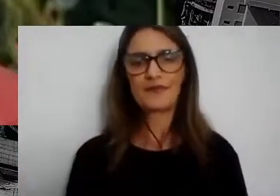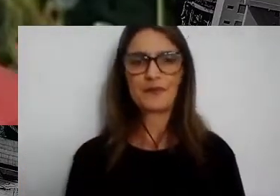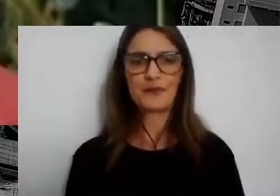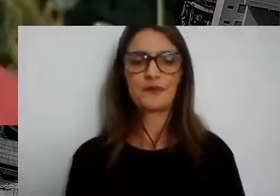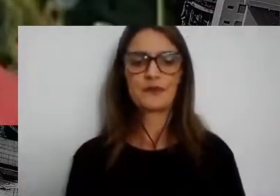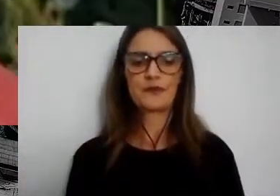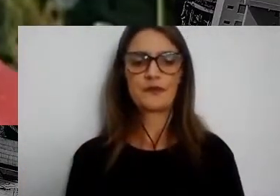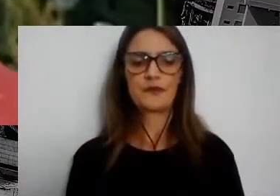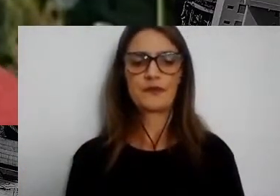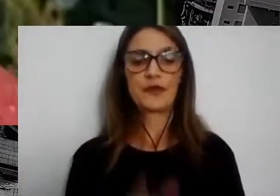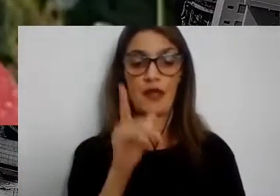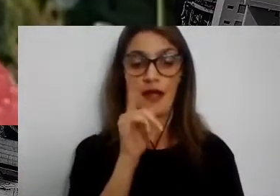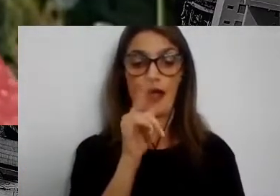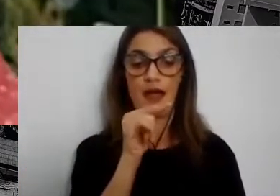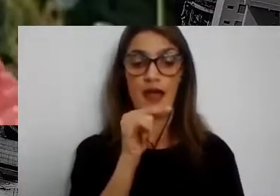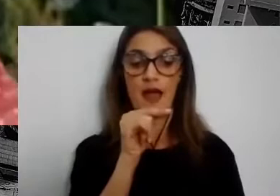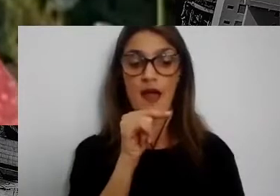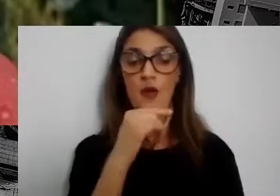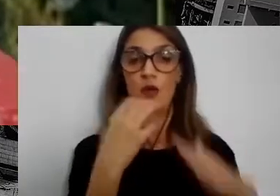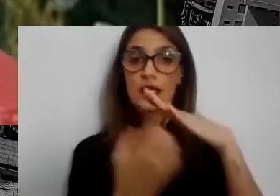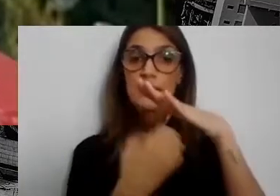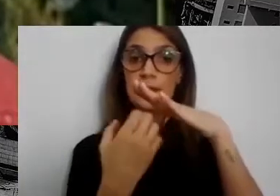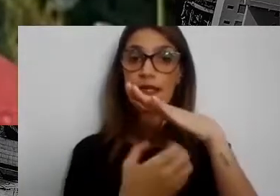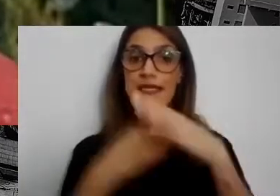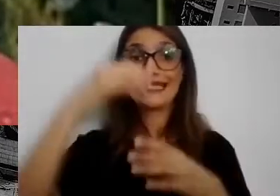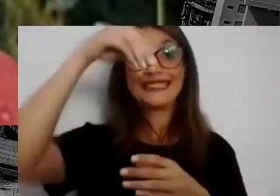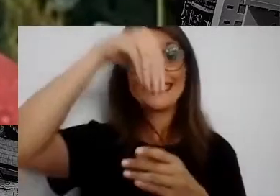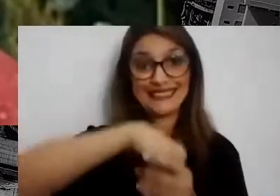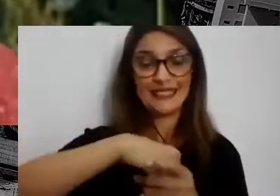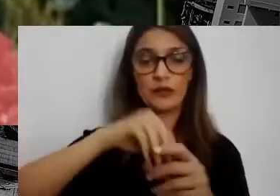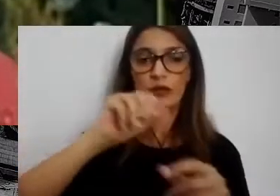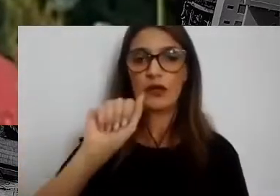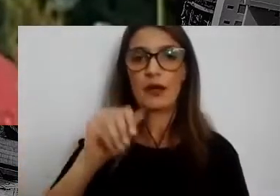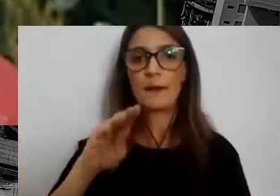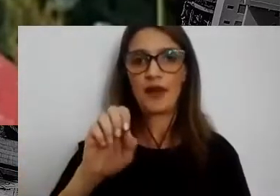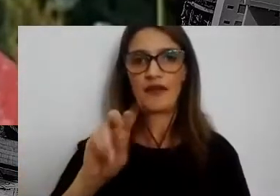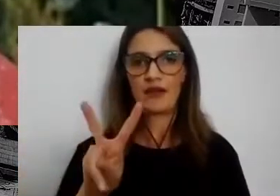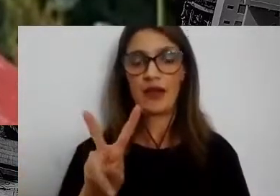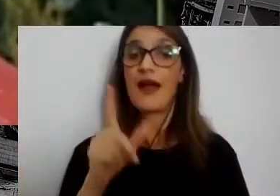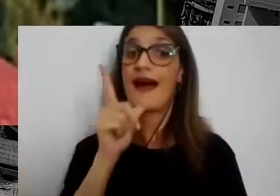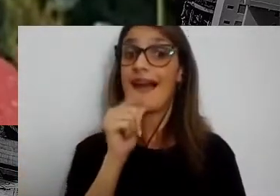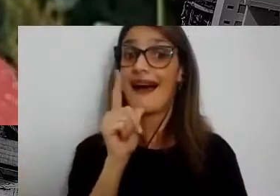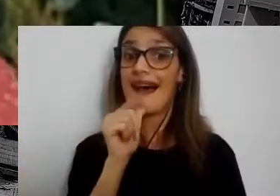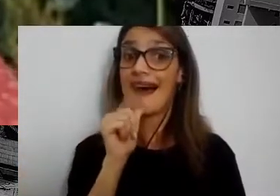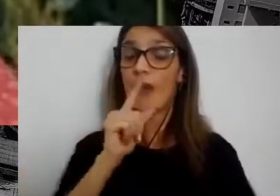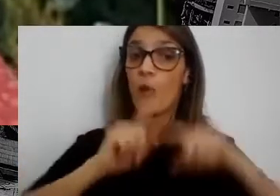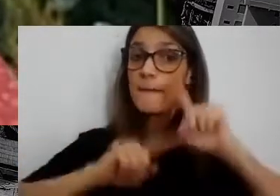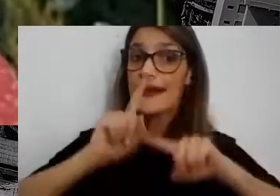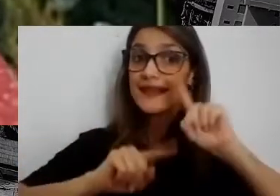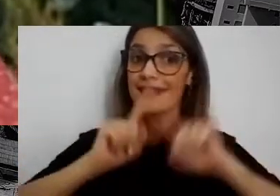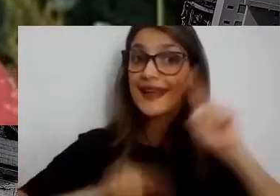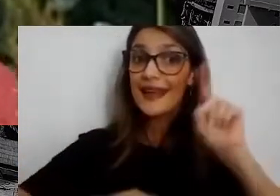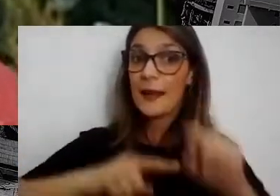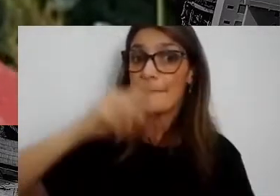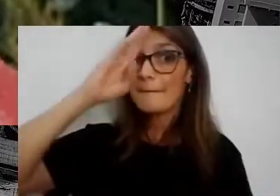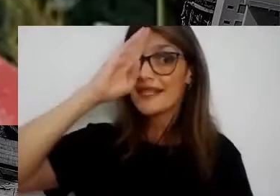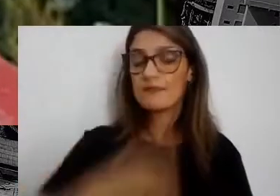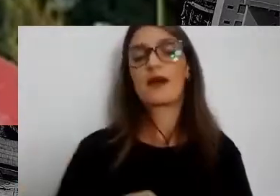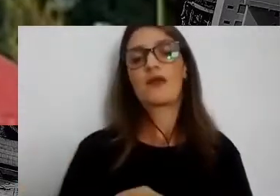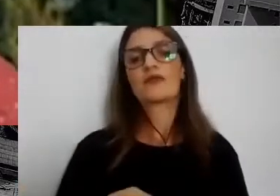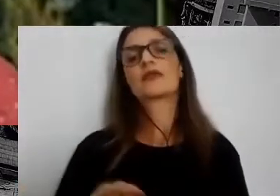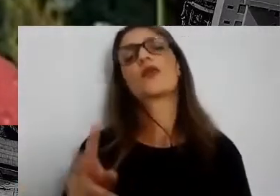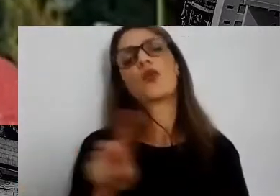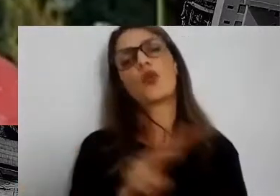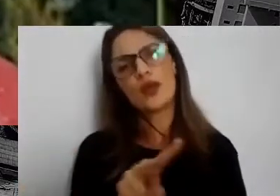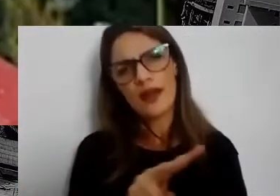dentro da empresa, dentro da Ambev. Bem, água é a nossa matéria-prima principal. E aí, a preservação, o